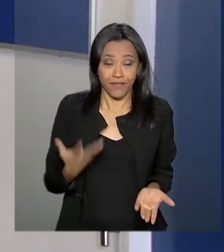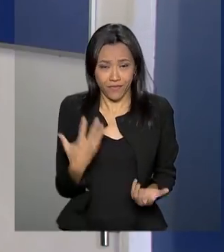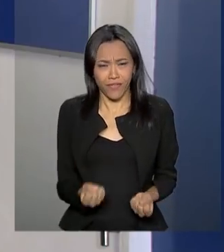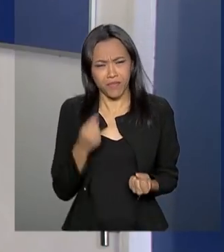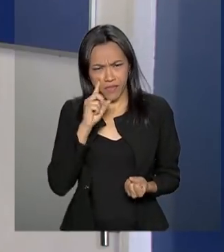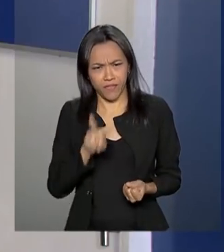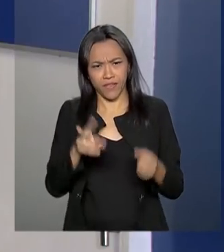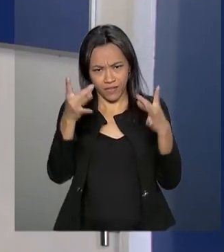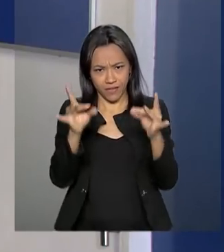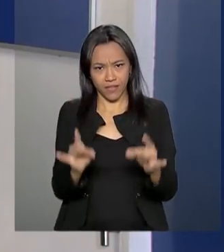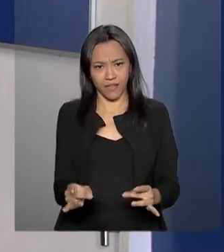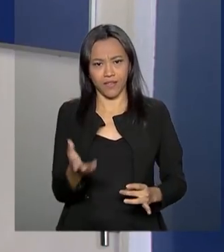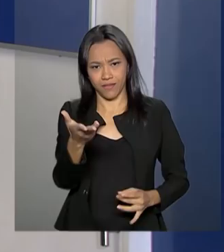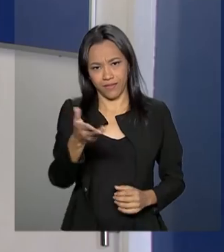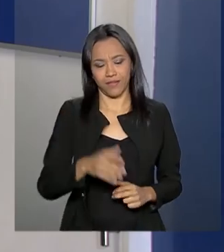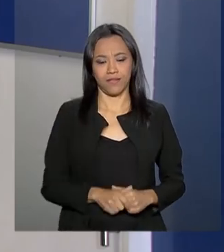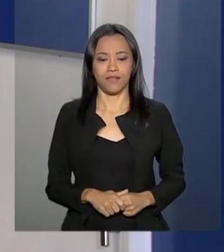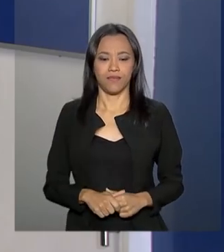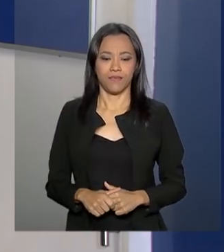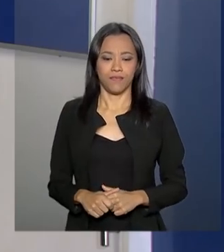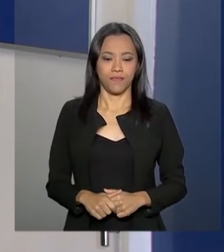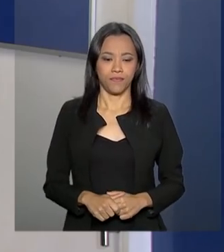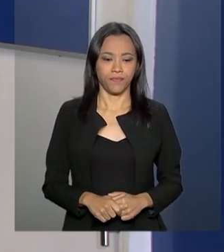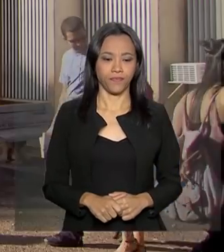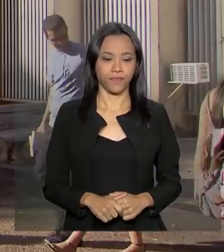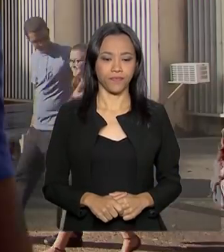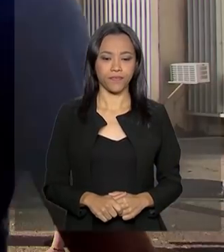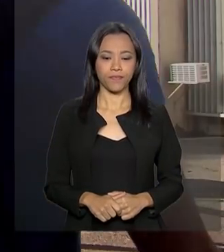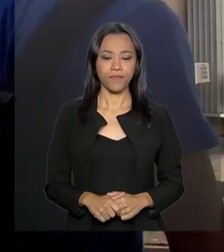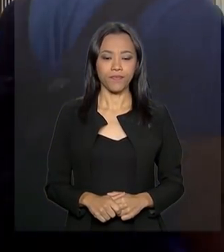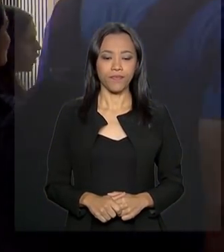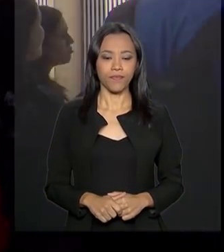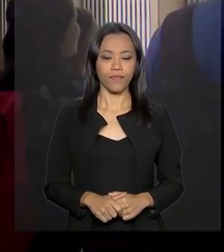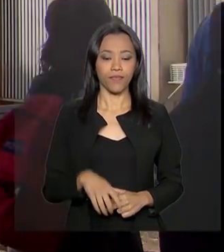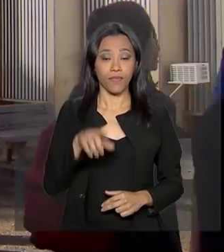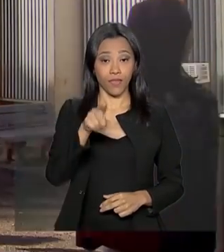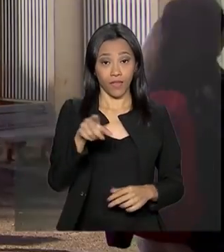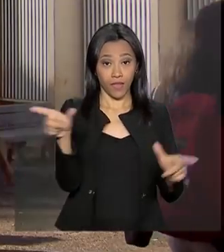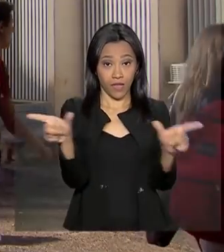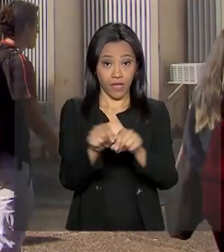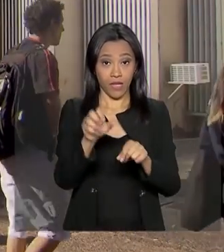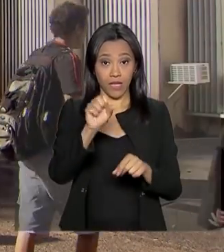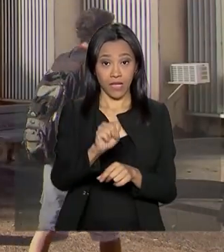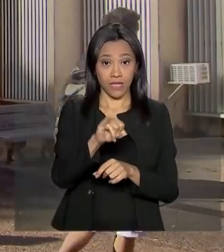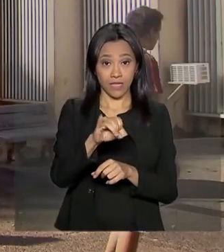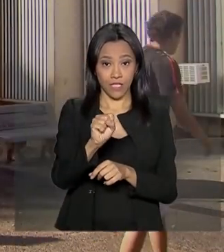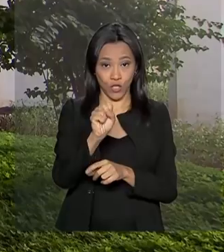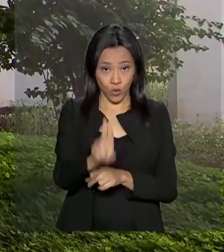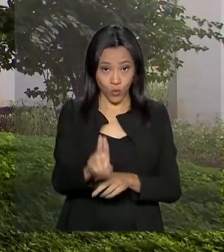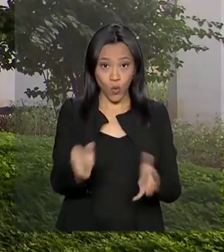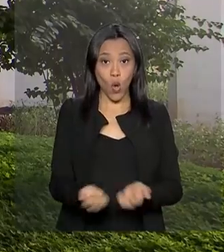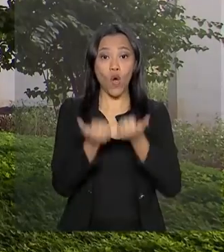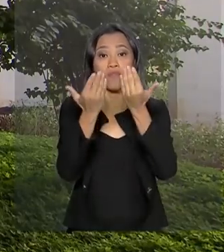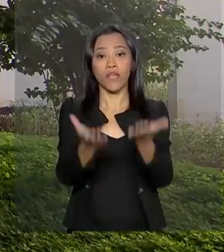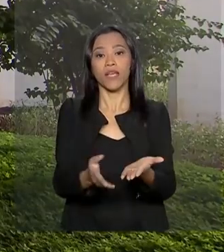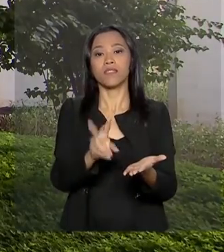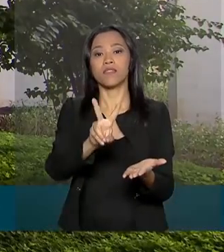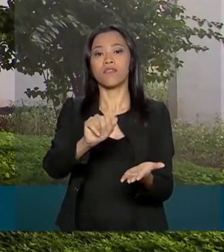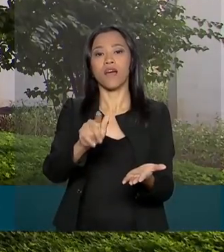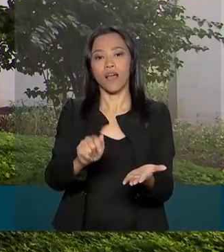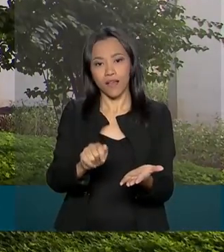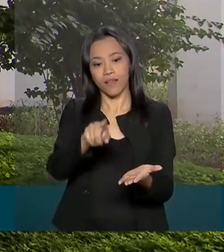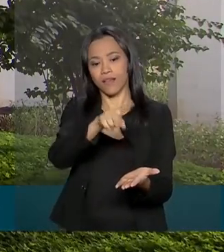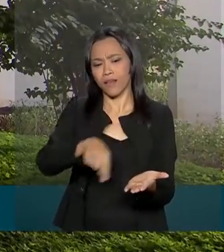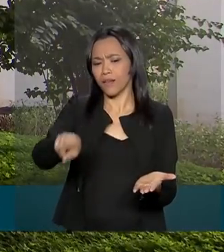detalhes na reportagem de Raíssa Lopes. O SISU oferece vagas em instituições públicas de ensino